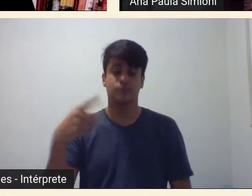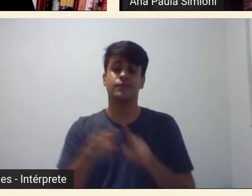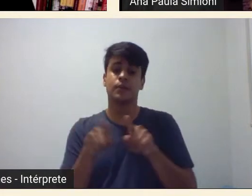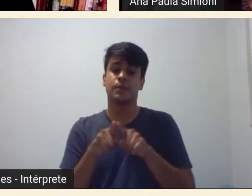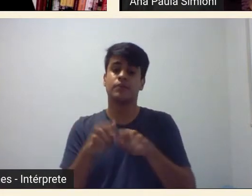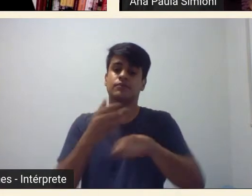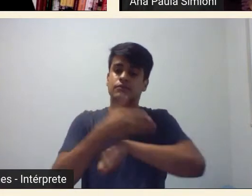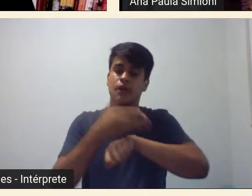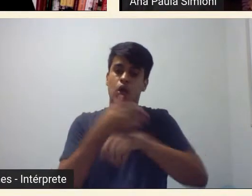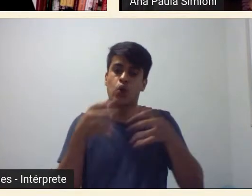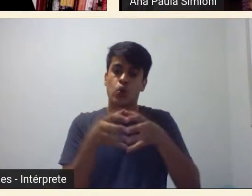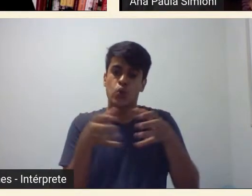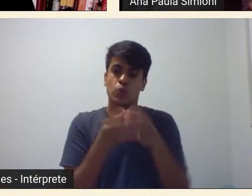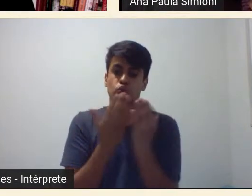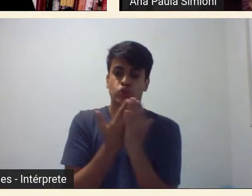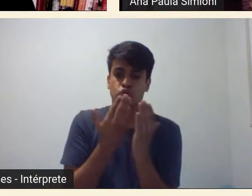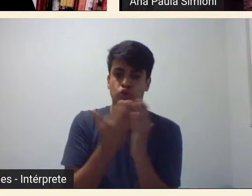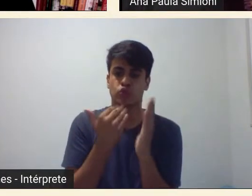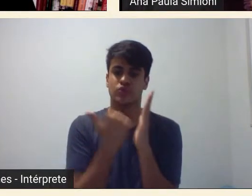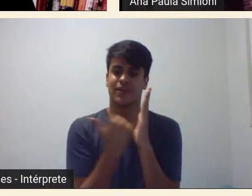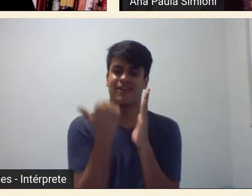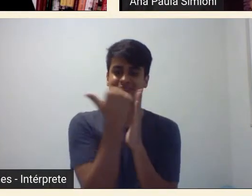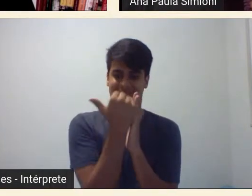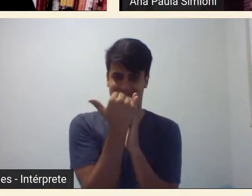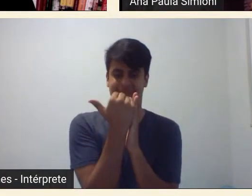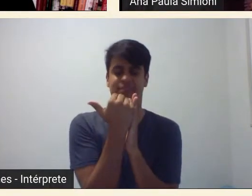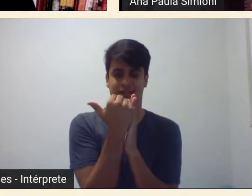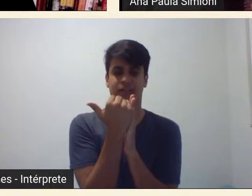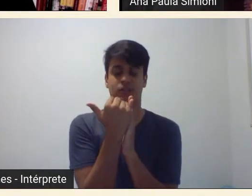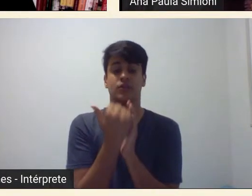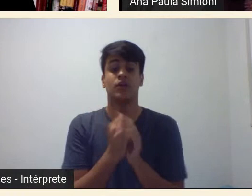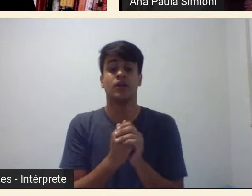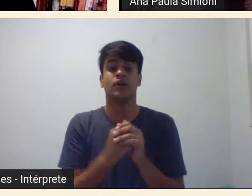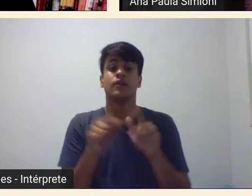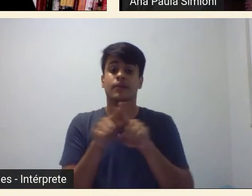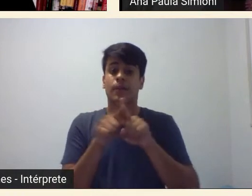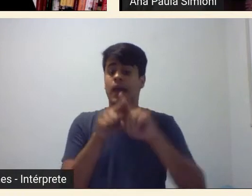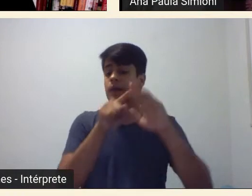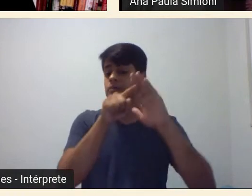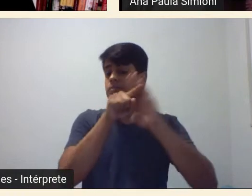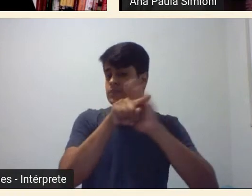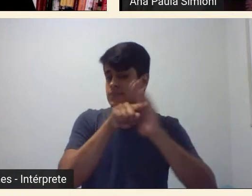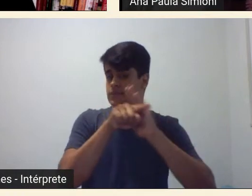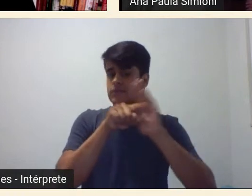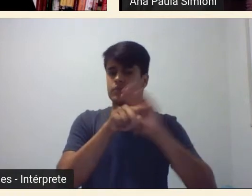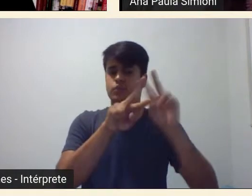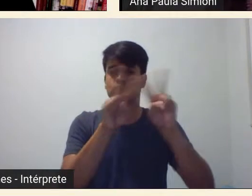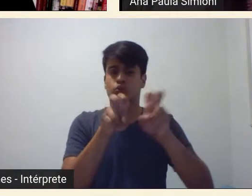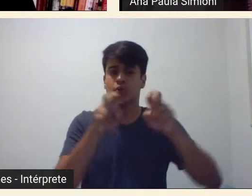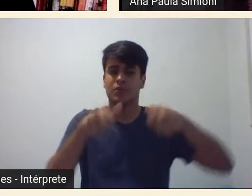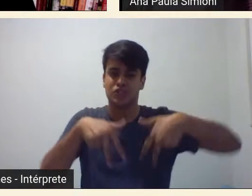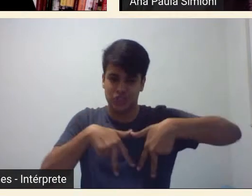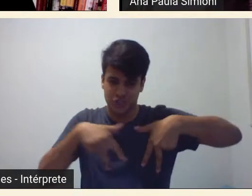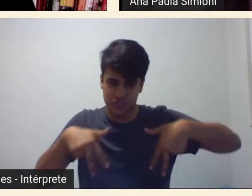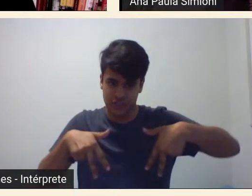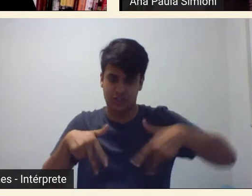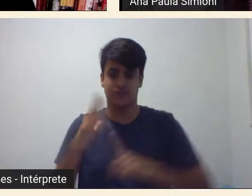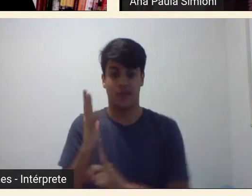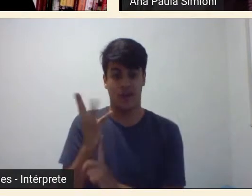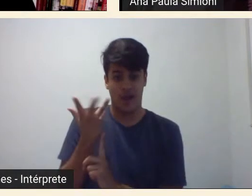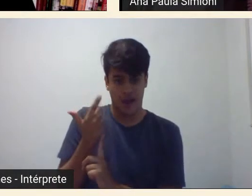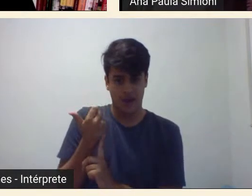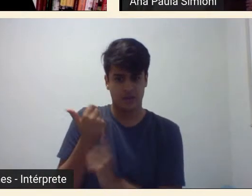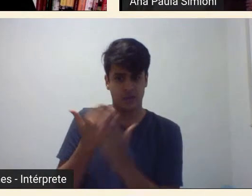Estudos Avançados de Nantes, pesquisa as relações entre gênero e arte no Brasil desde o